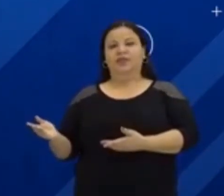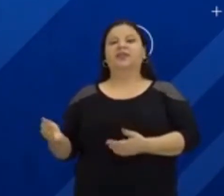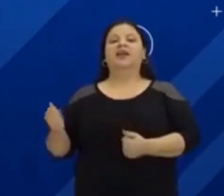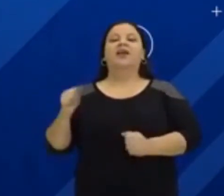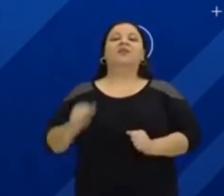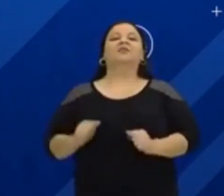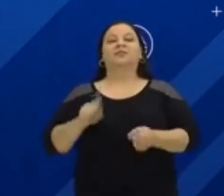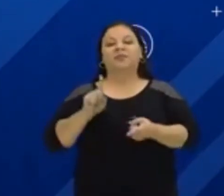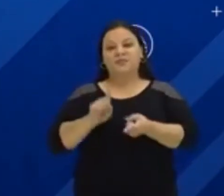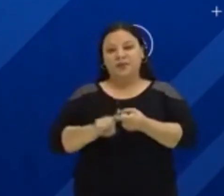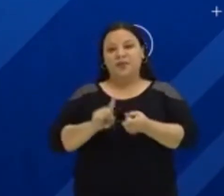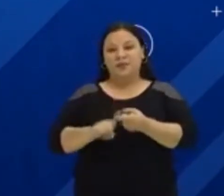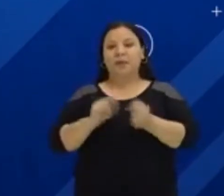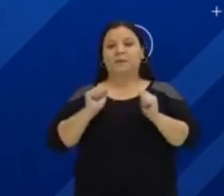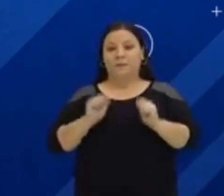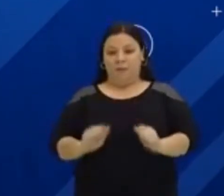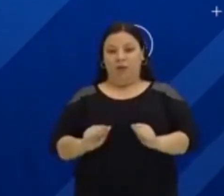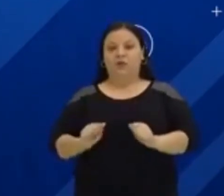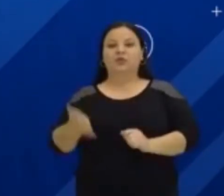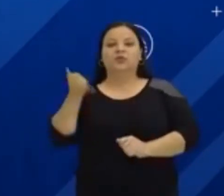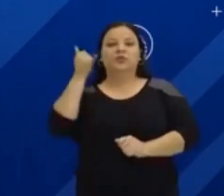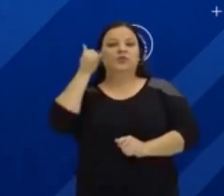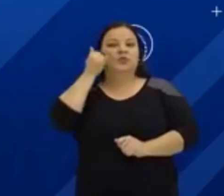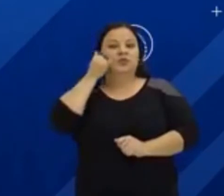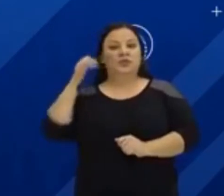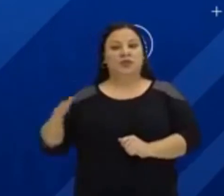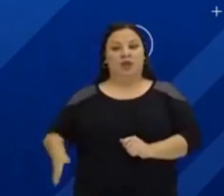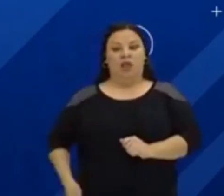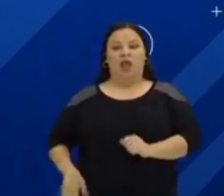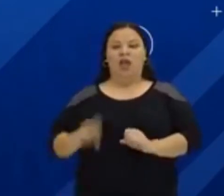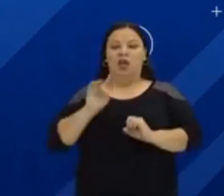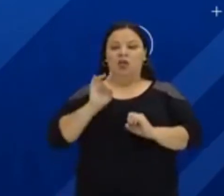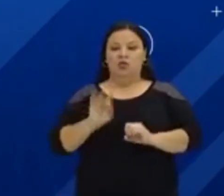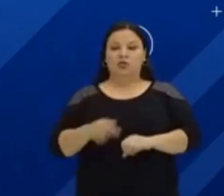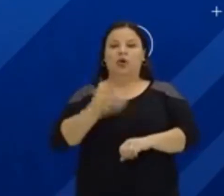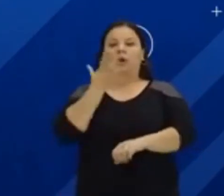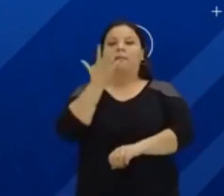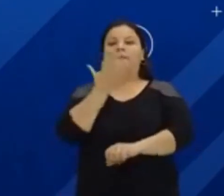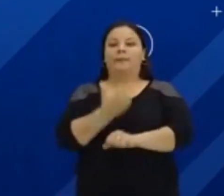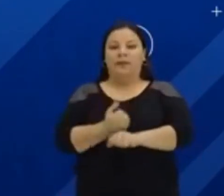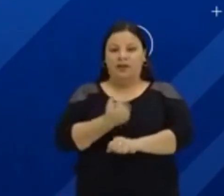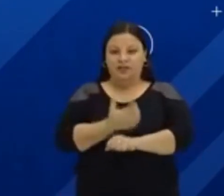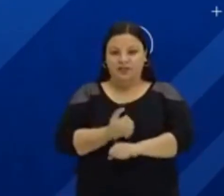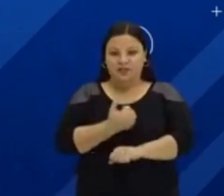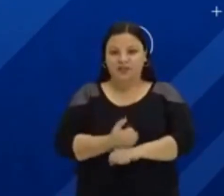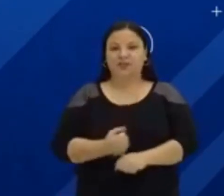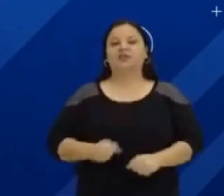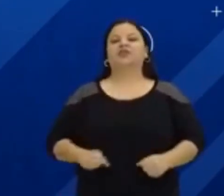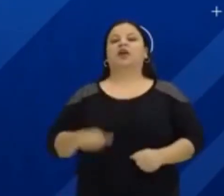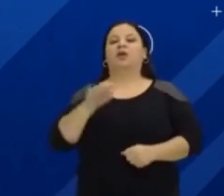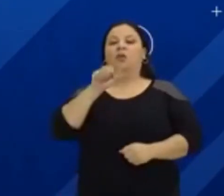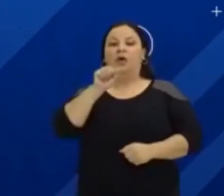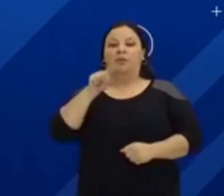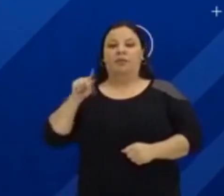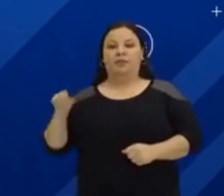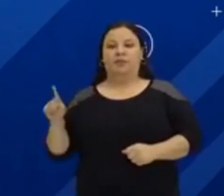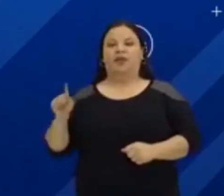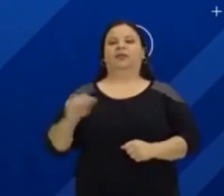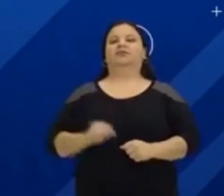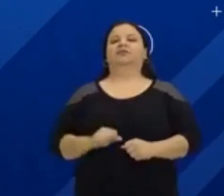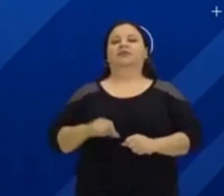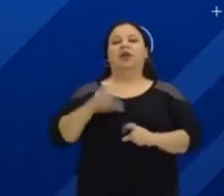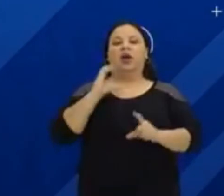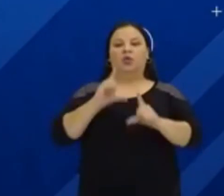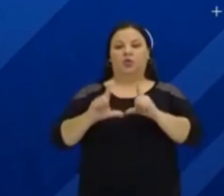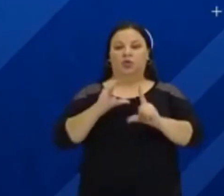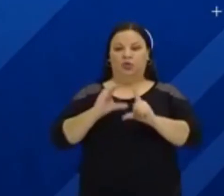assistir também pelo seu celular, baixo aplicativo Cultura Rede de Comunicação. Gente, o Governo do Estado